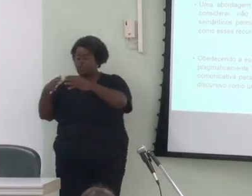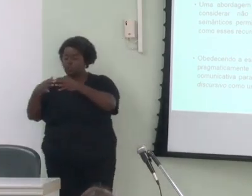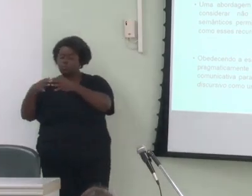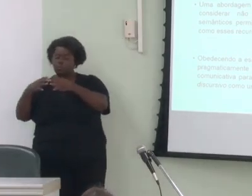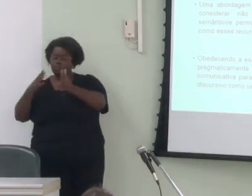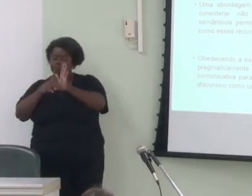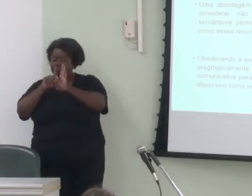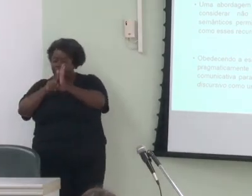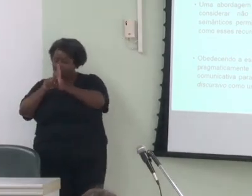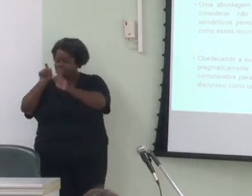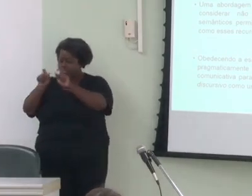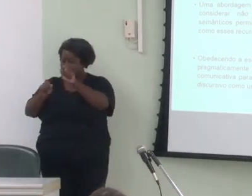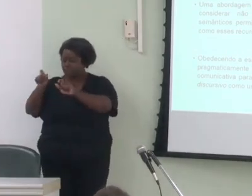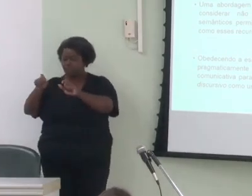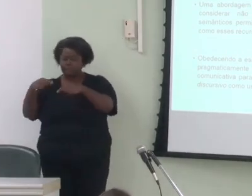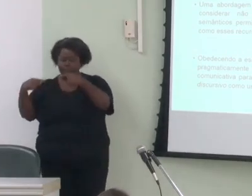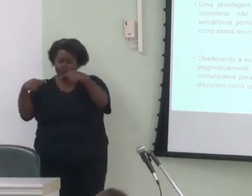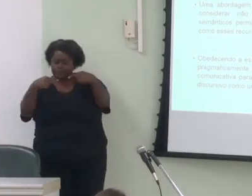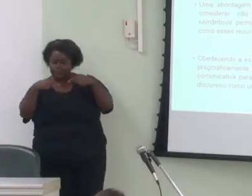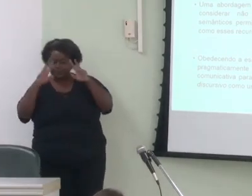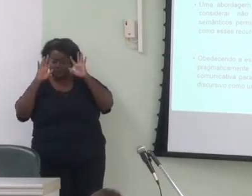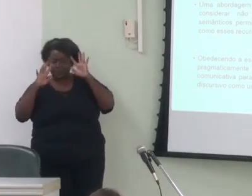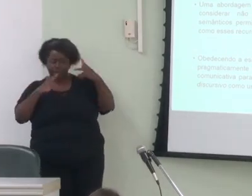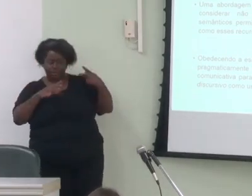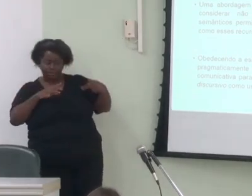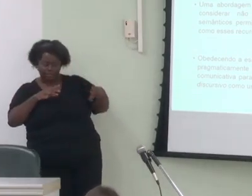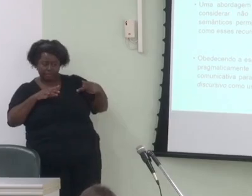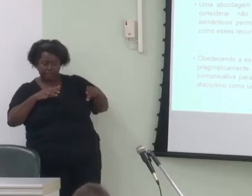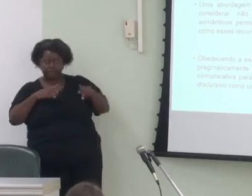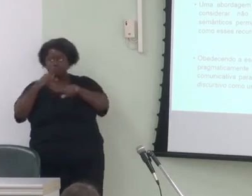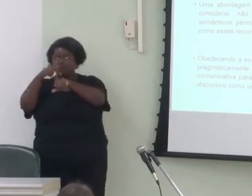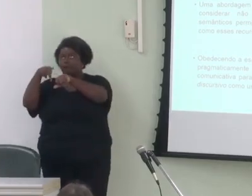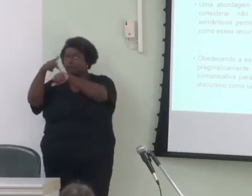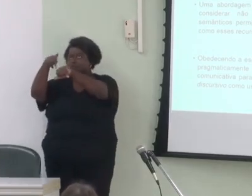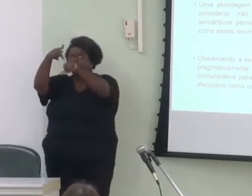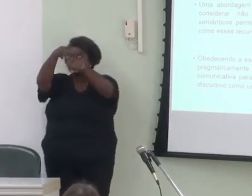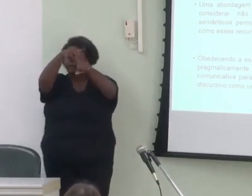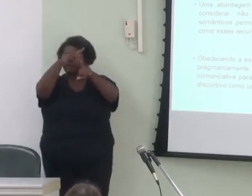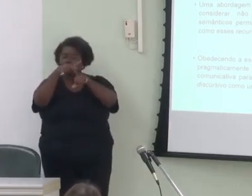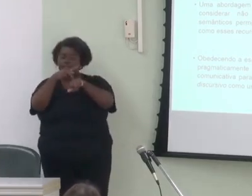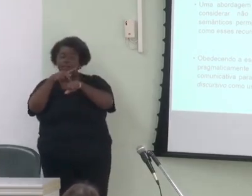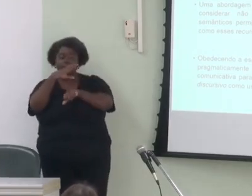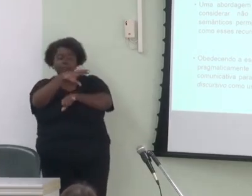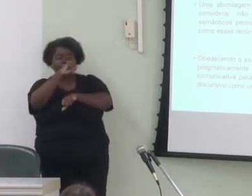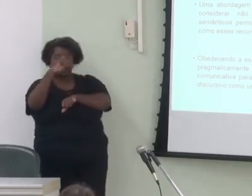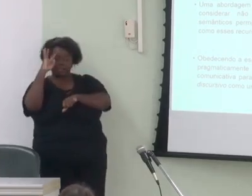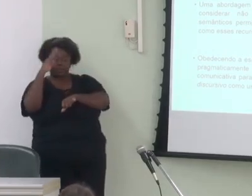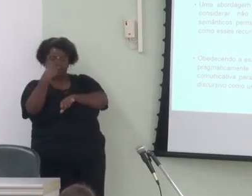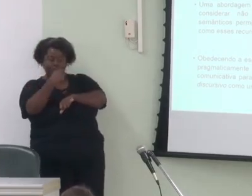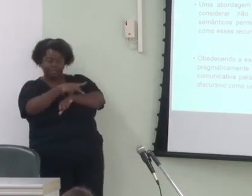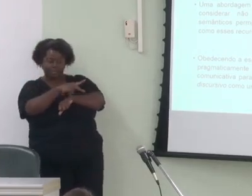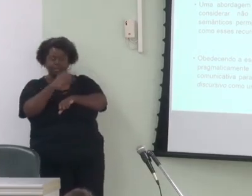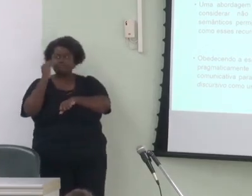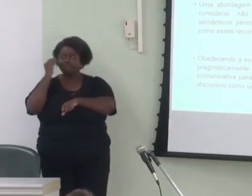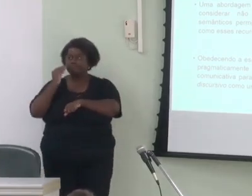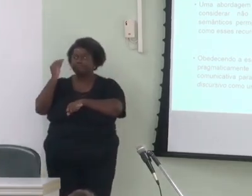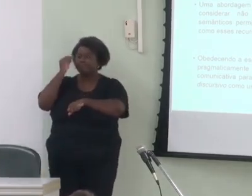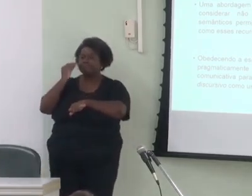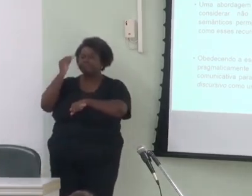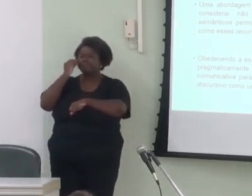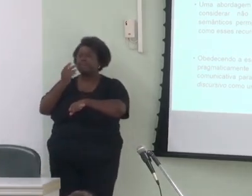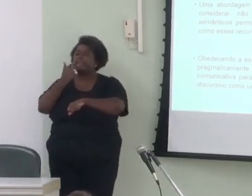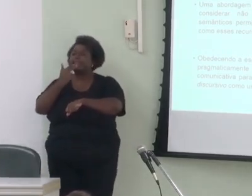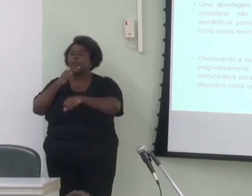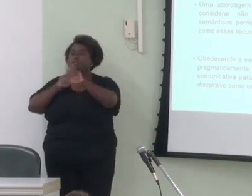pesquisadores em diferentes países que testavam a aplicabilidade da teoria na descrição das mais variadas línguas.